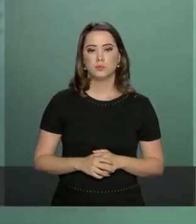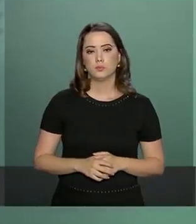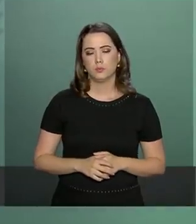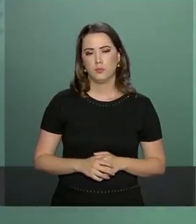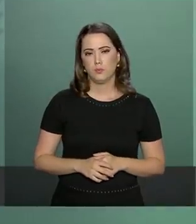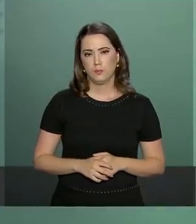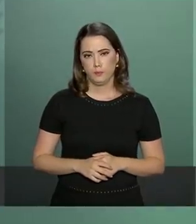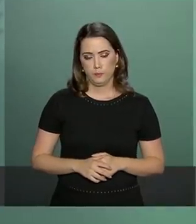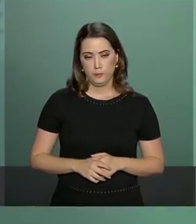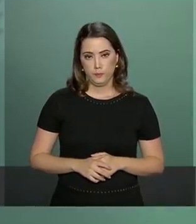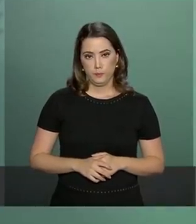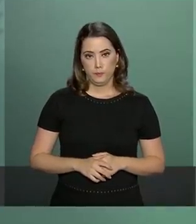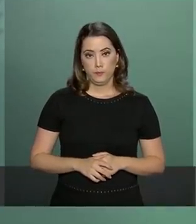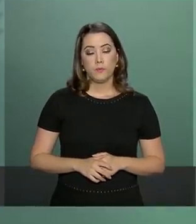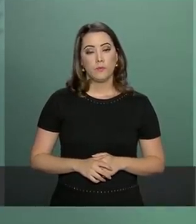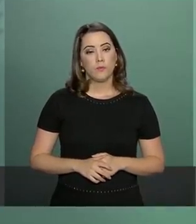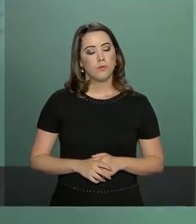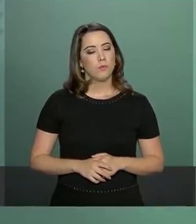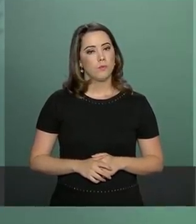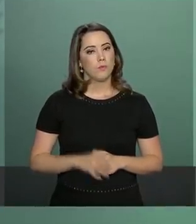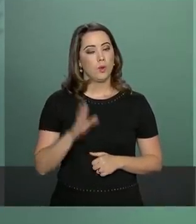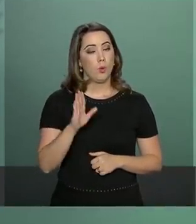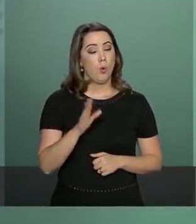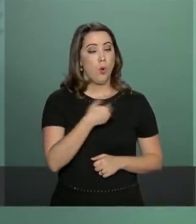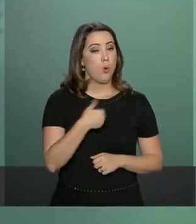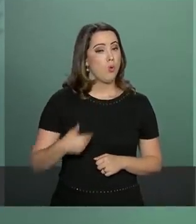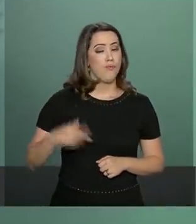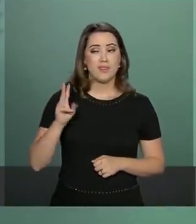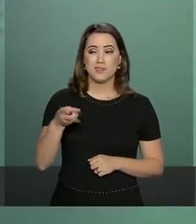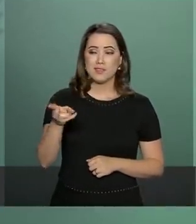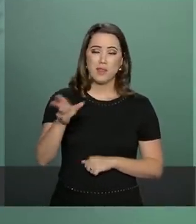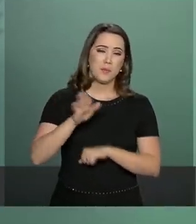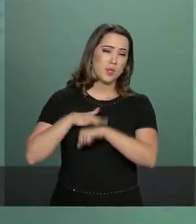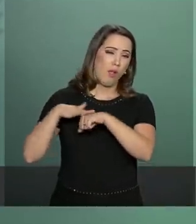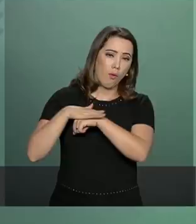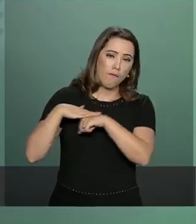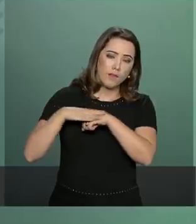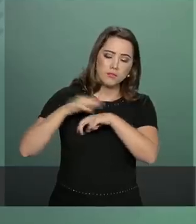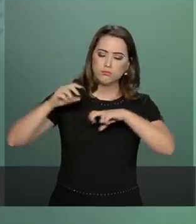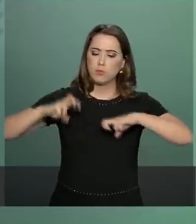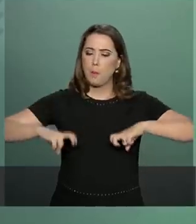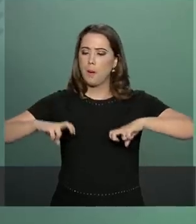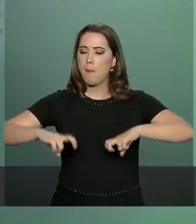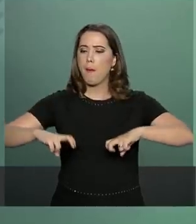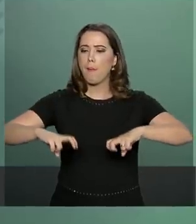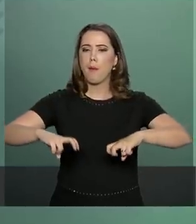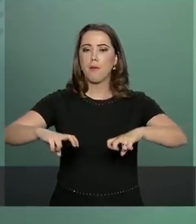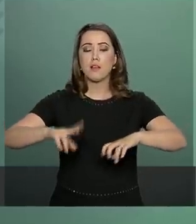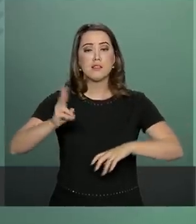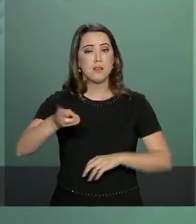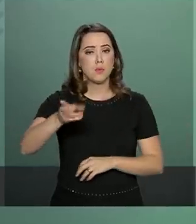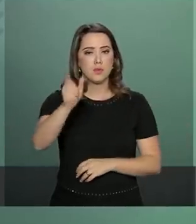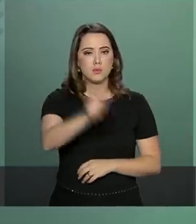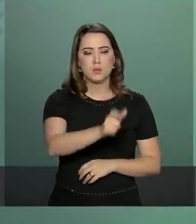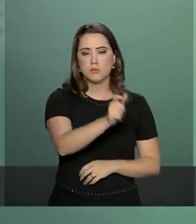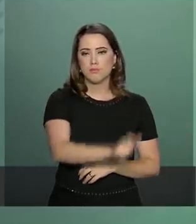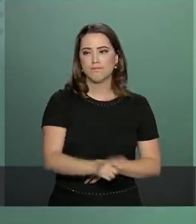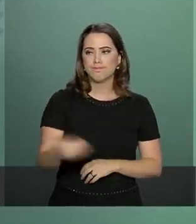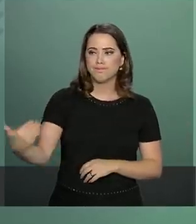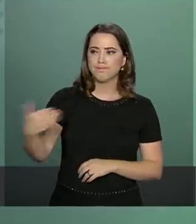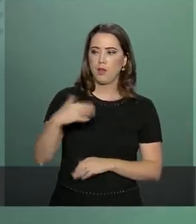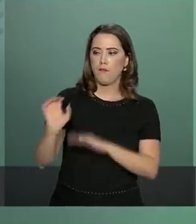o que o governo sempre estabelece nas interlocuções com o empresariado é